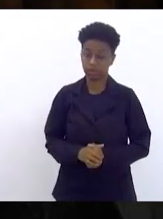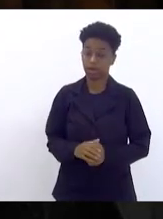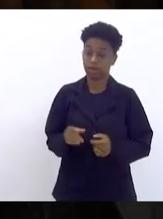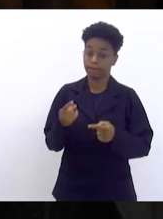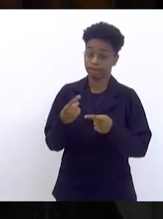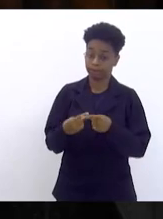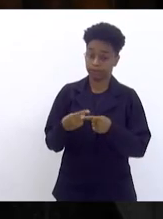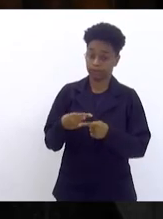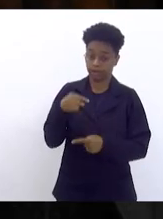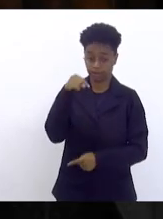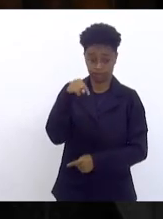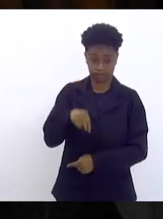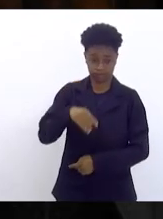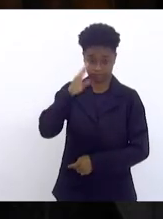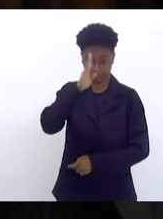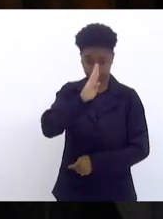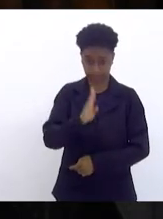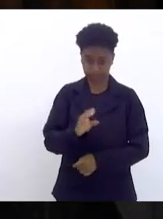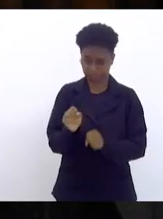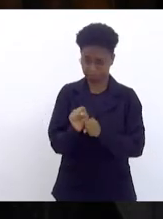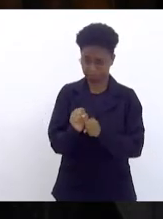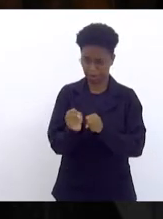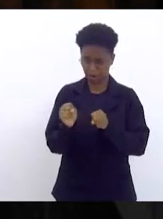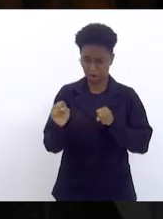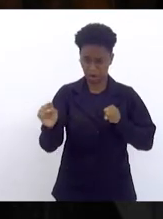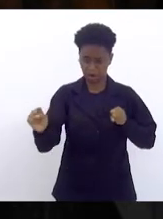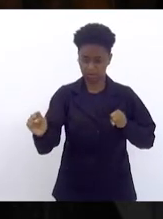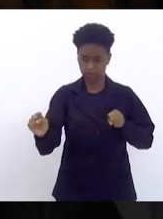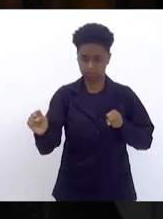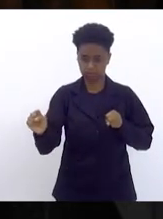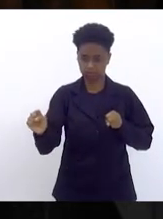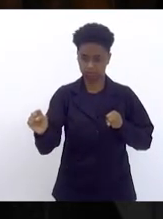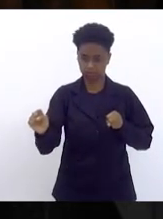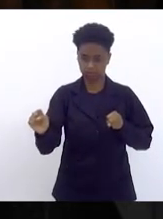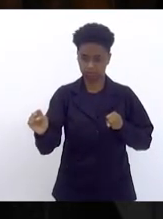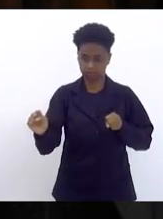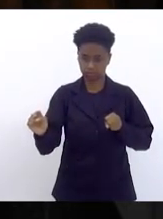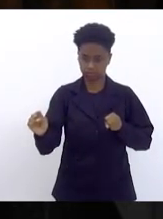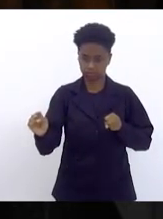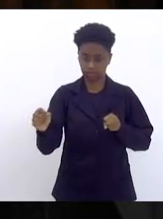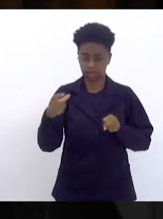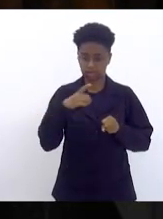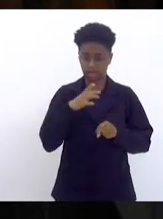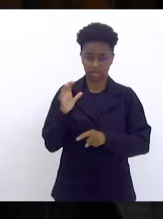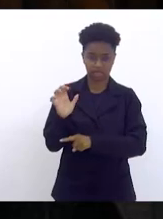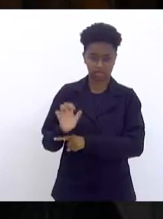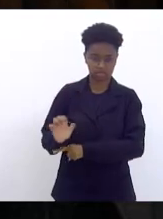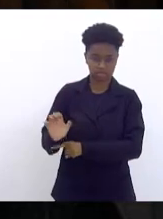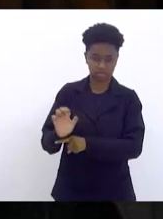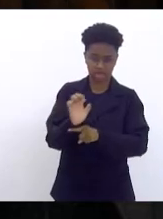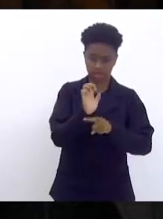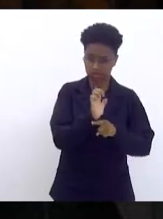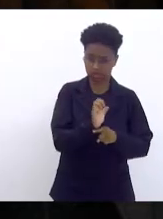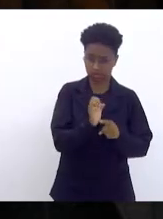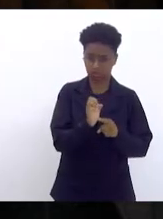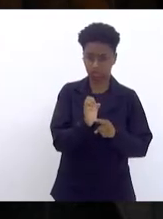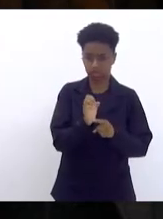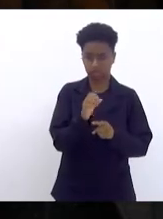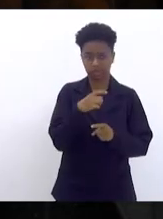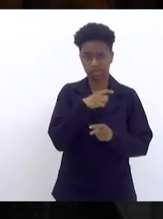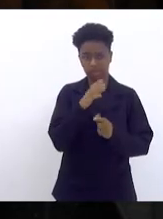país dessa nossa dimensão, em estados muitos, com